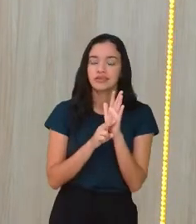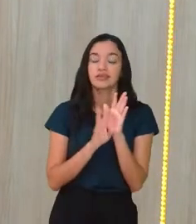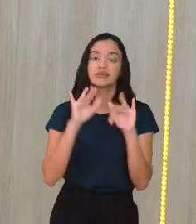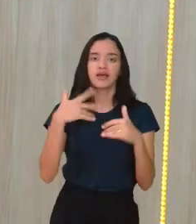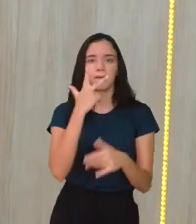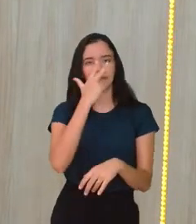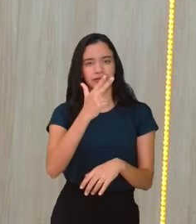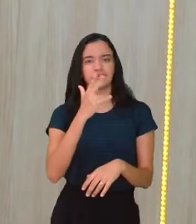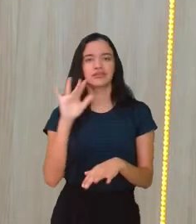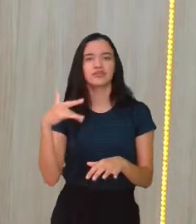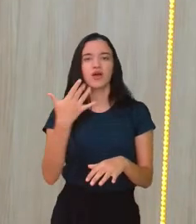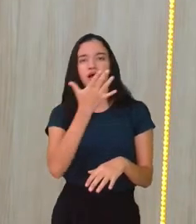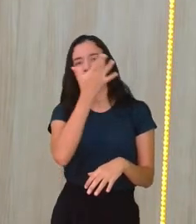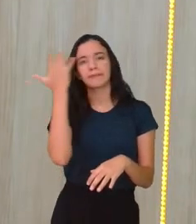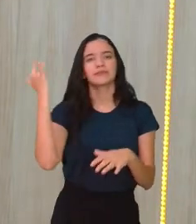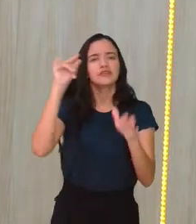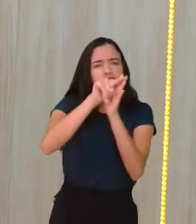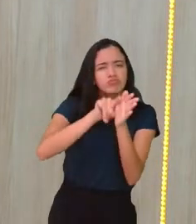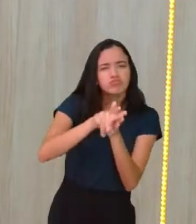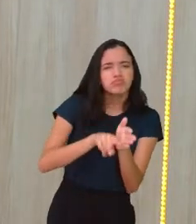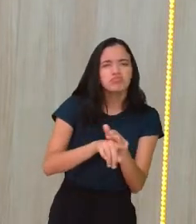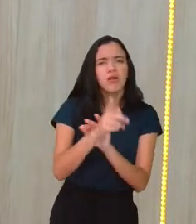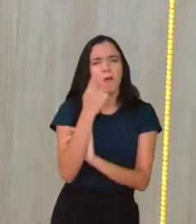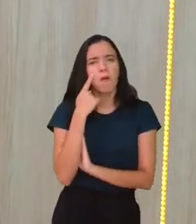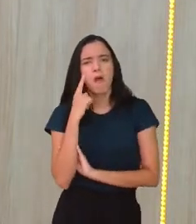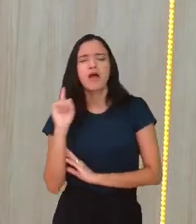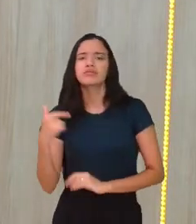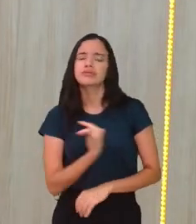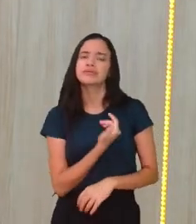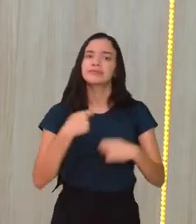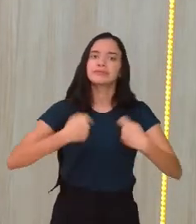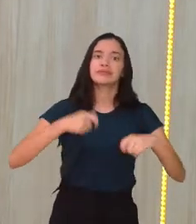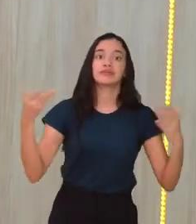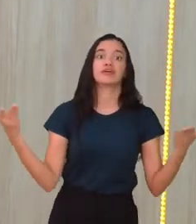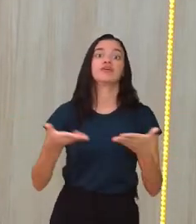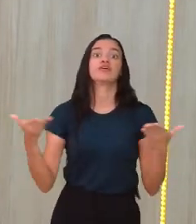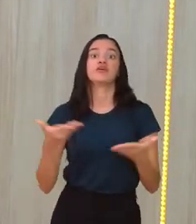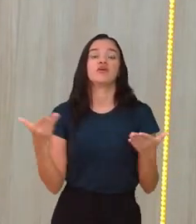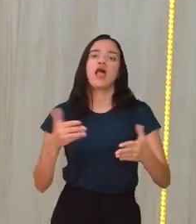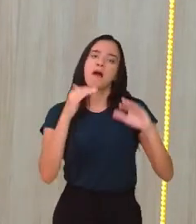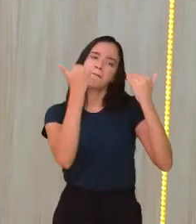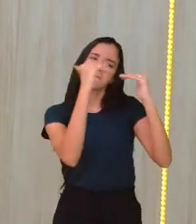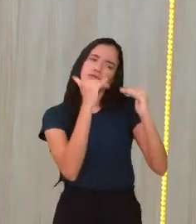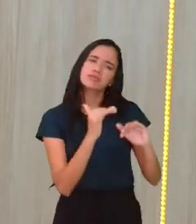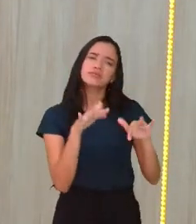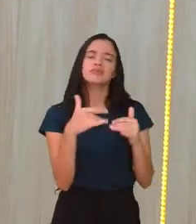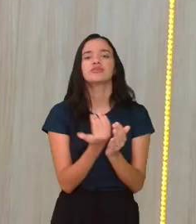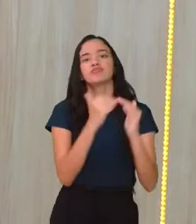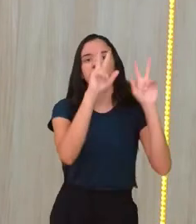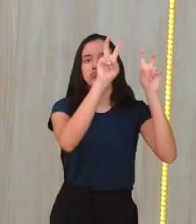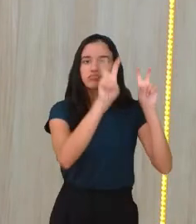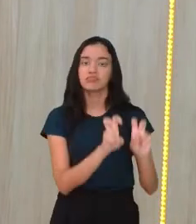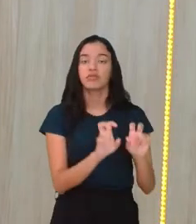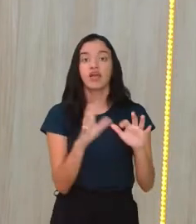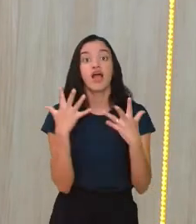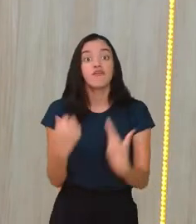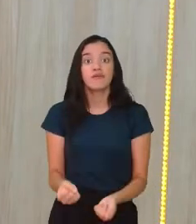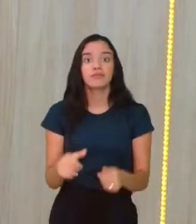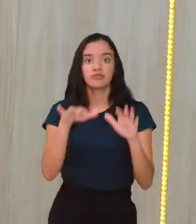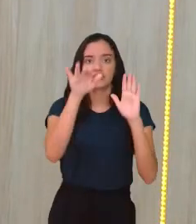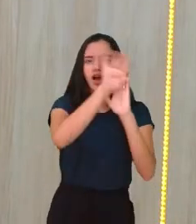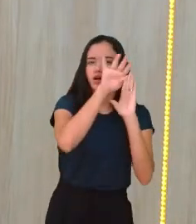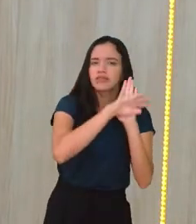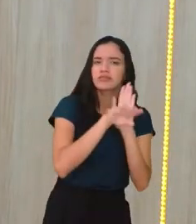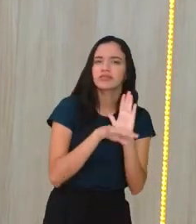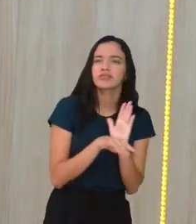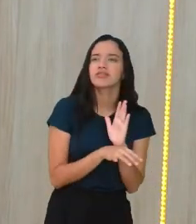E aí, os pesquisadores começaram a dizer, ó, a gente precisa agora colocar algumas definições. Vamos classificar,